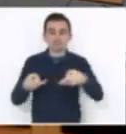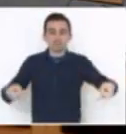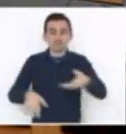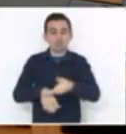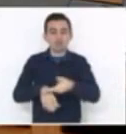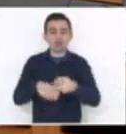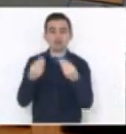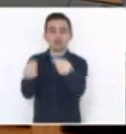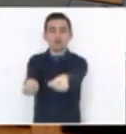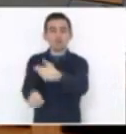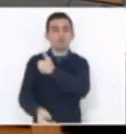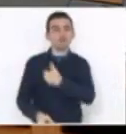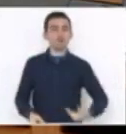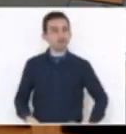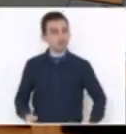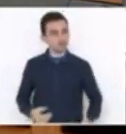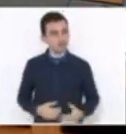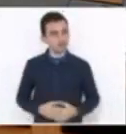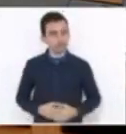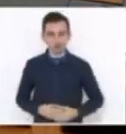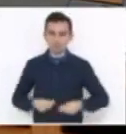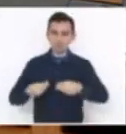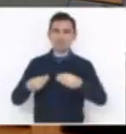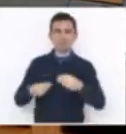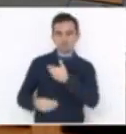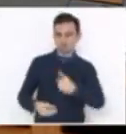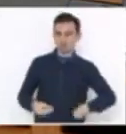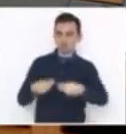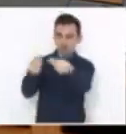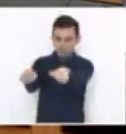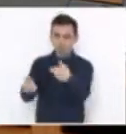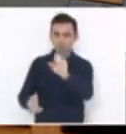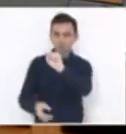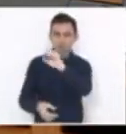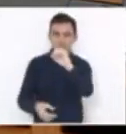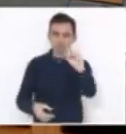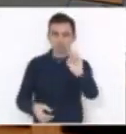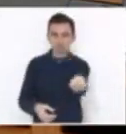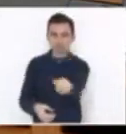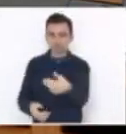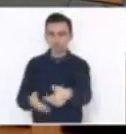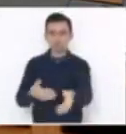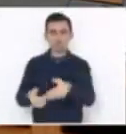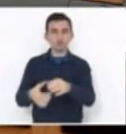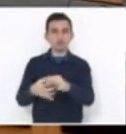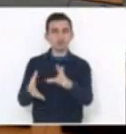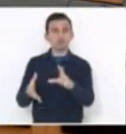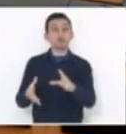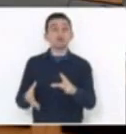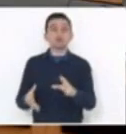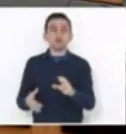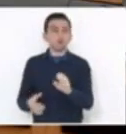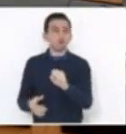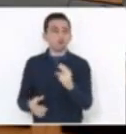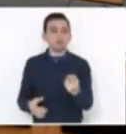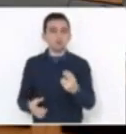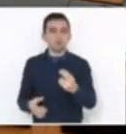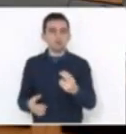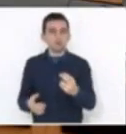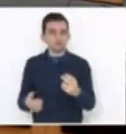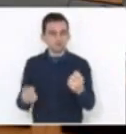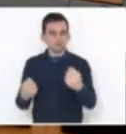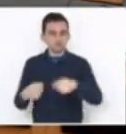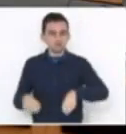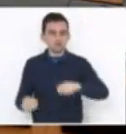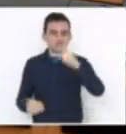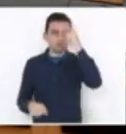Como é que a gente vai dizer, governo pega 800 milhões e vai investir aonde? Ou nós não sabemos onde precisa ser investido no Estado